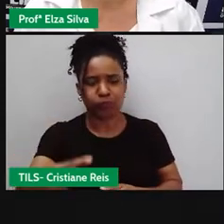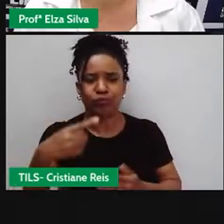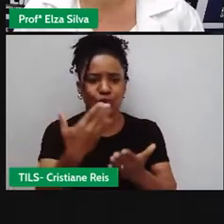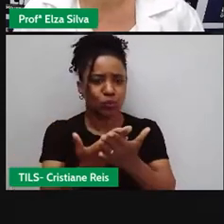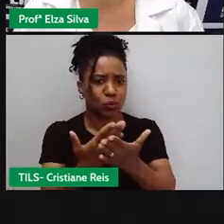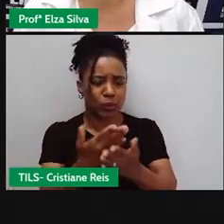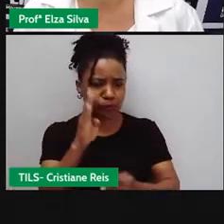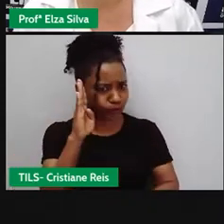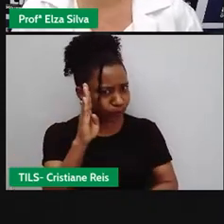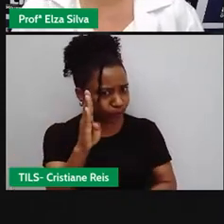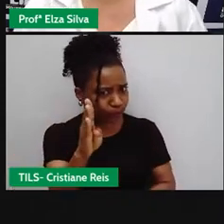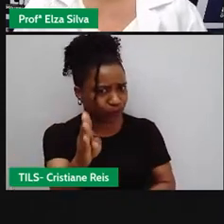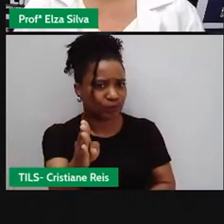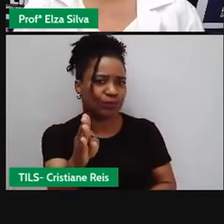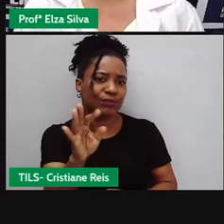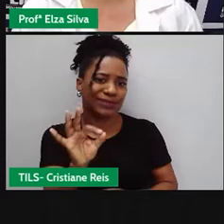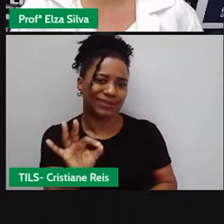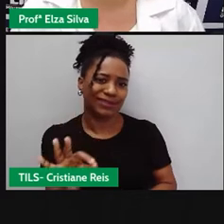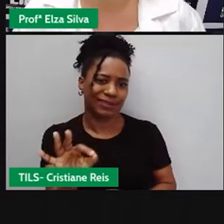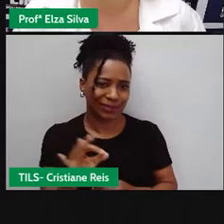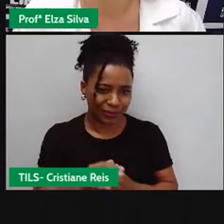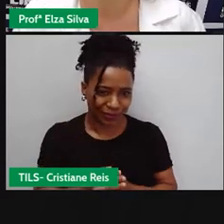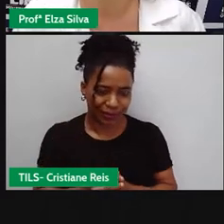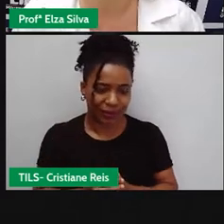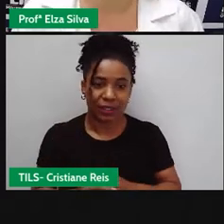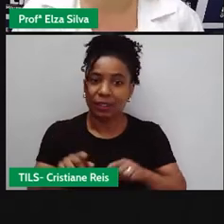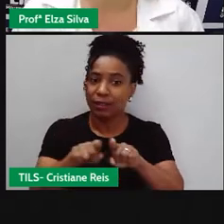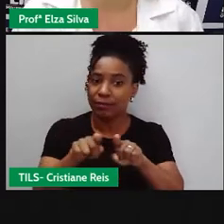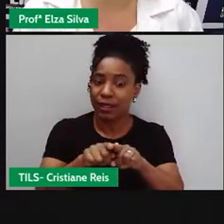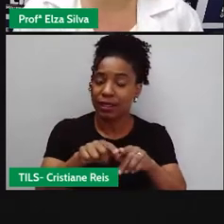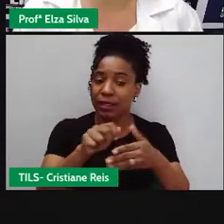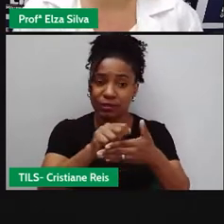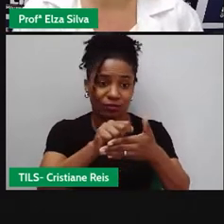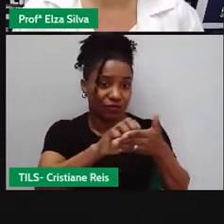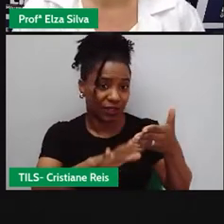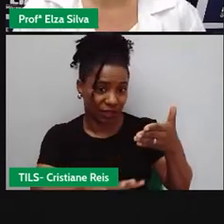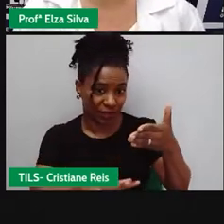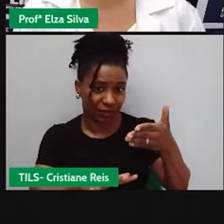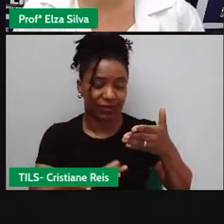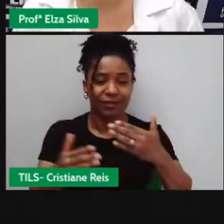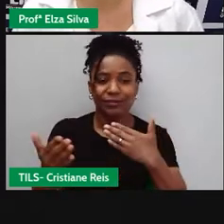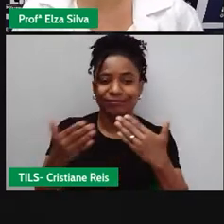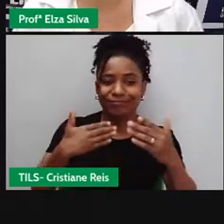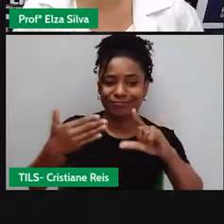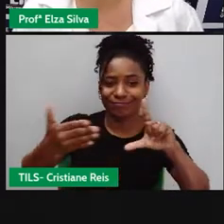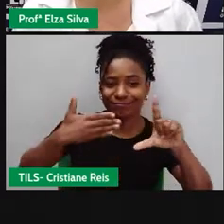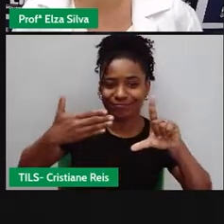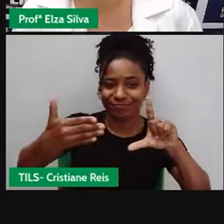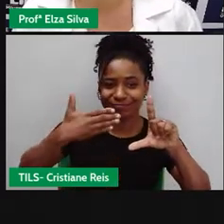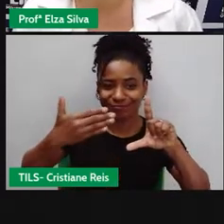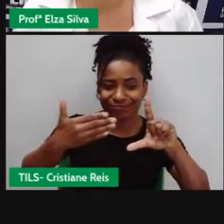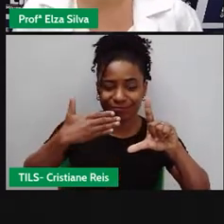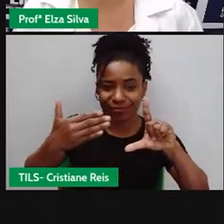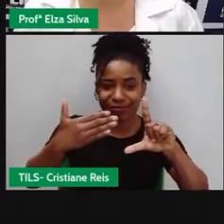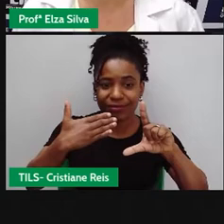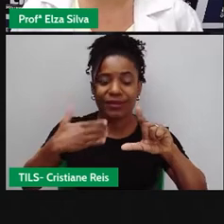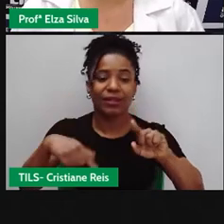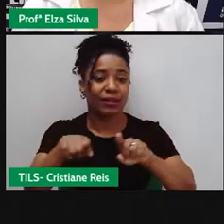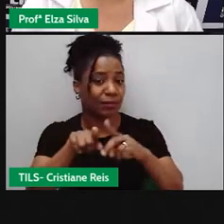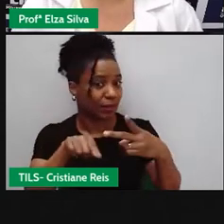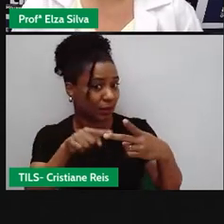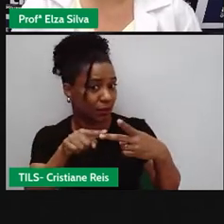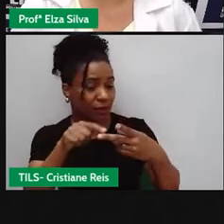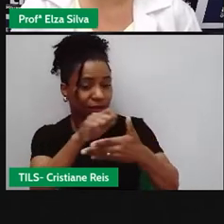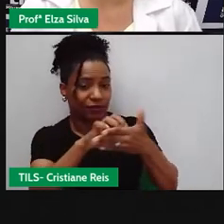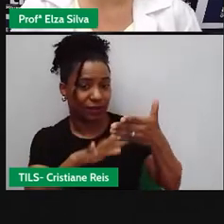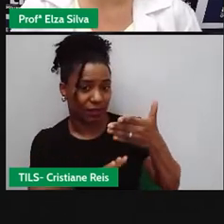sempre propomos algumas atividades interativas durante a nossa aula e atividades que você pode desenvolver depois